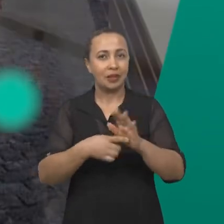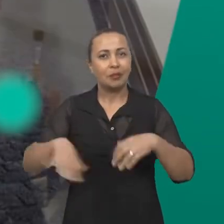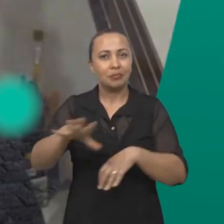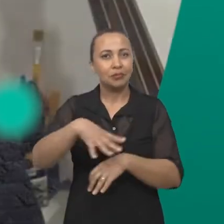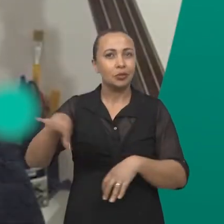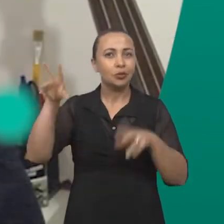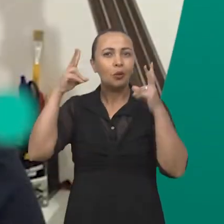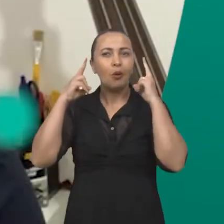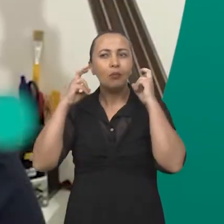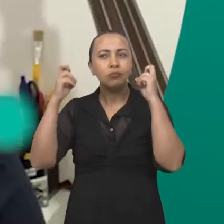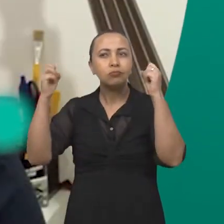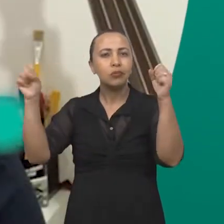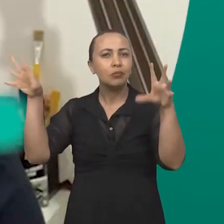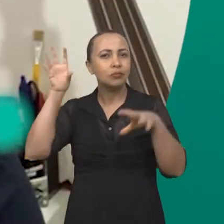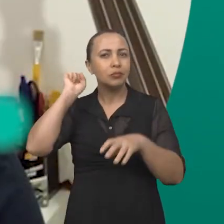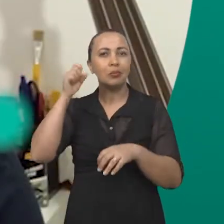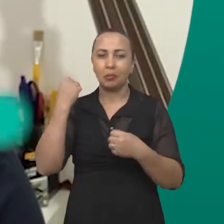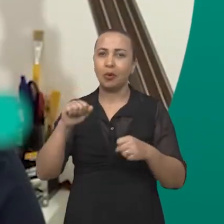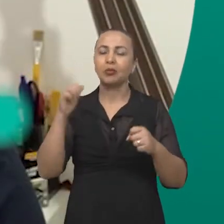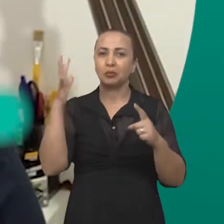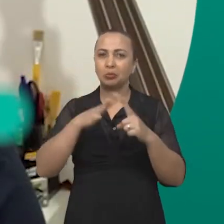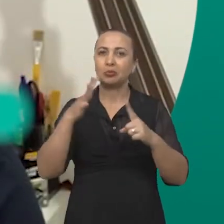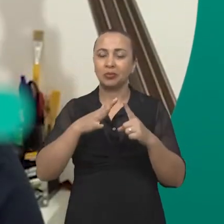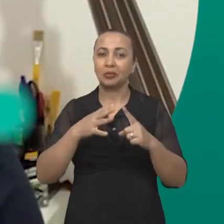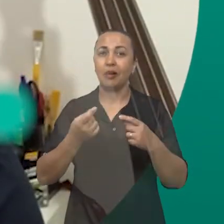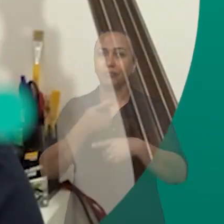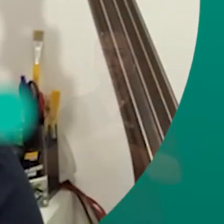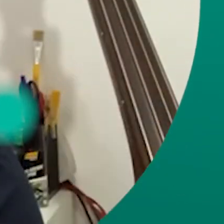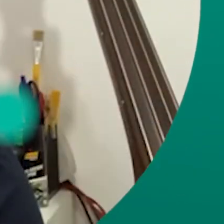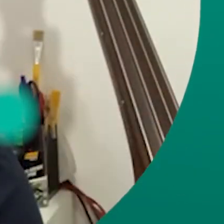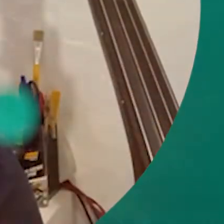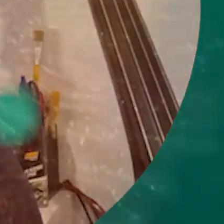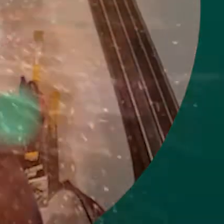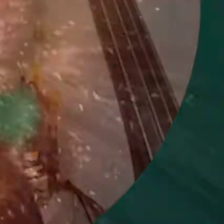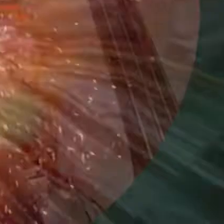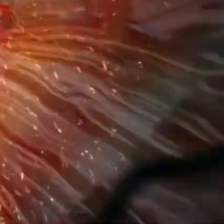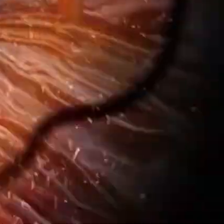sonoro pode interferir no ensino e aprendizagem.